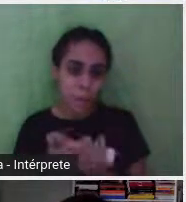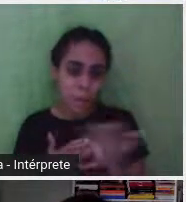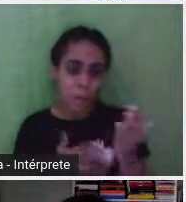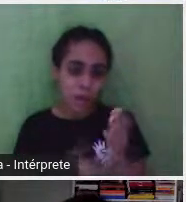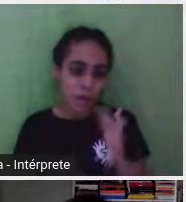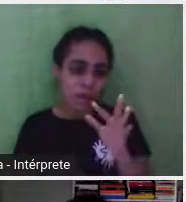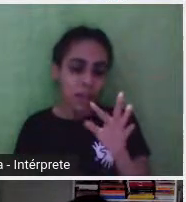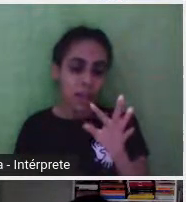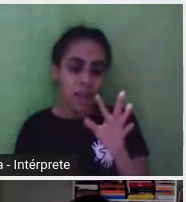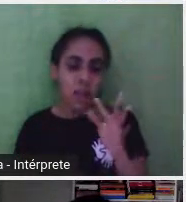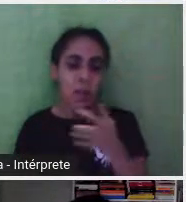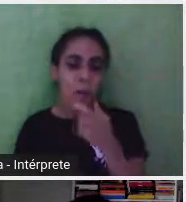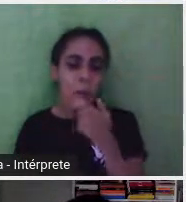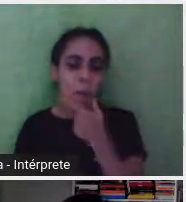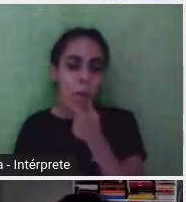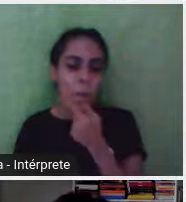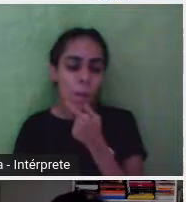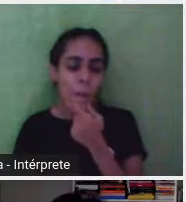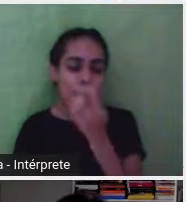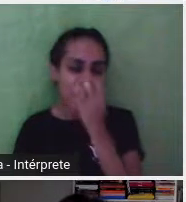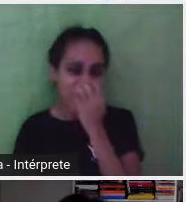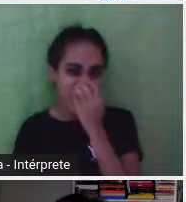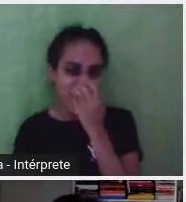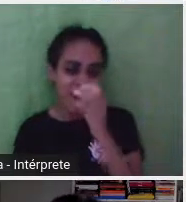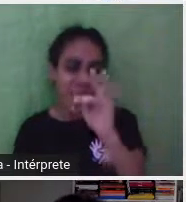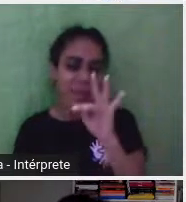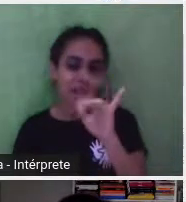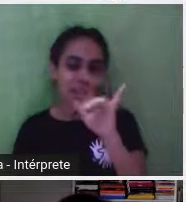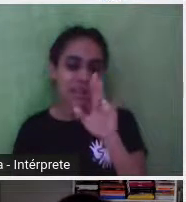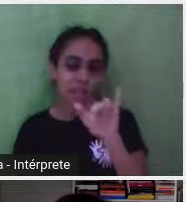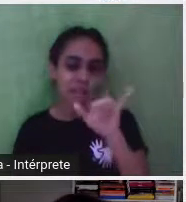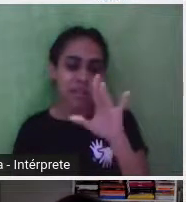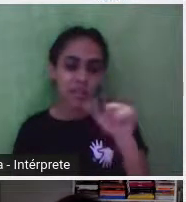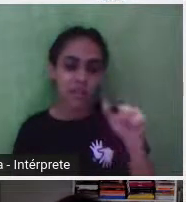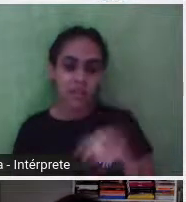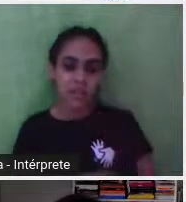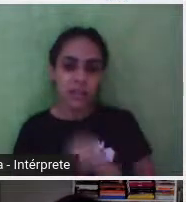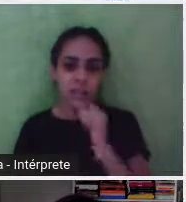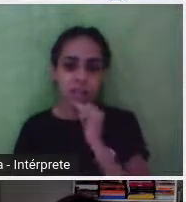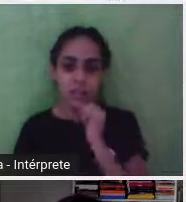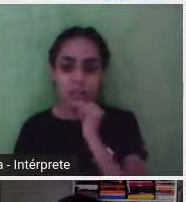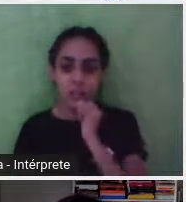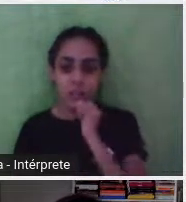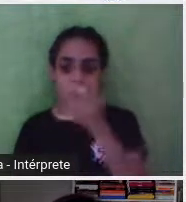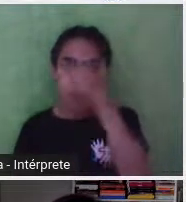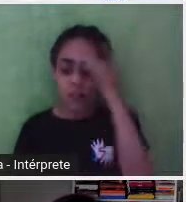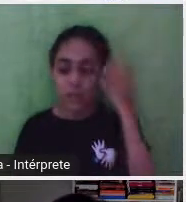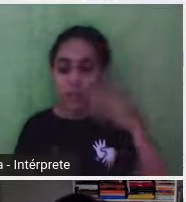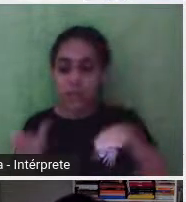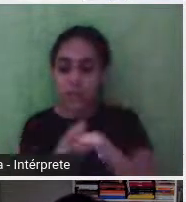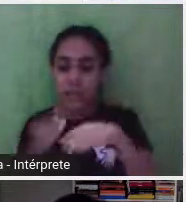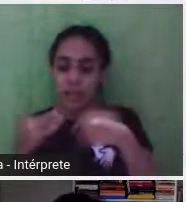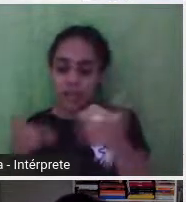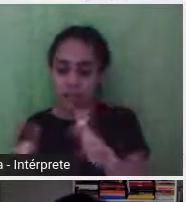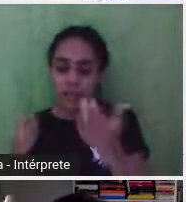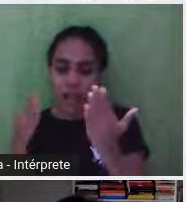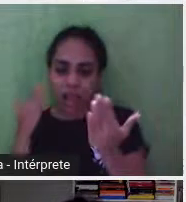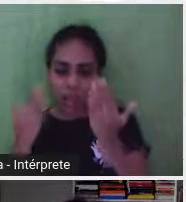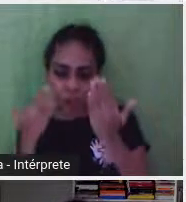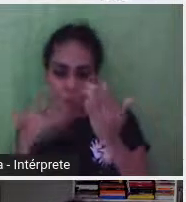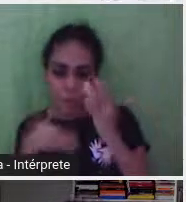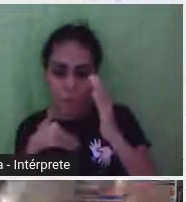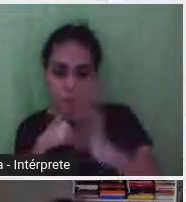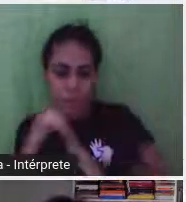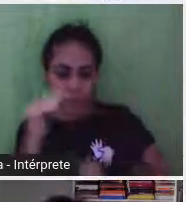nada com nada, né? E aí, virou um meme que diz assim, a pessoa quando chega na terapia, a gente está